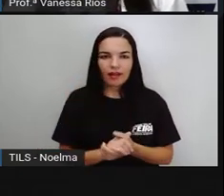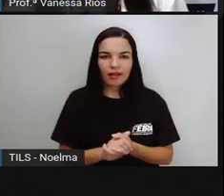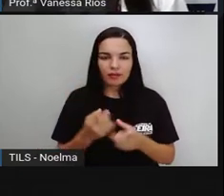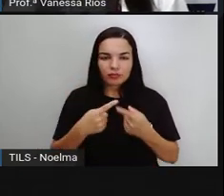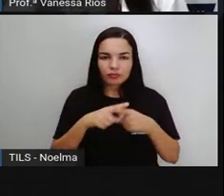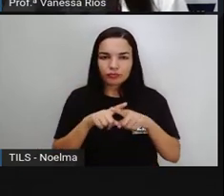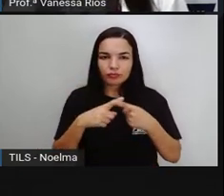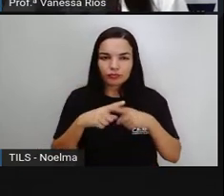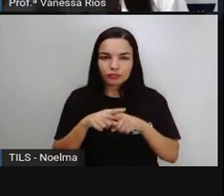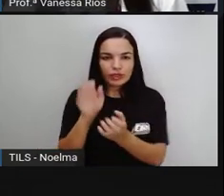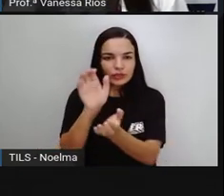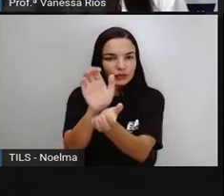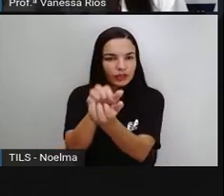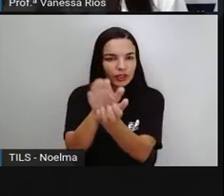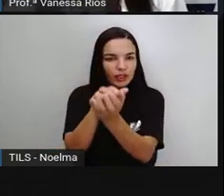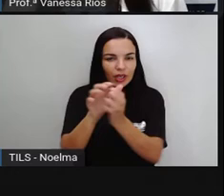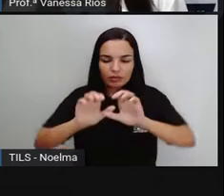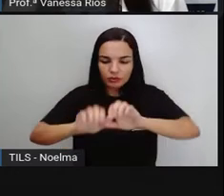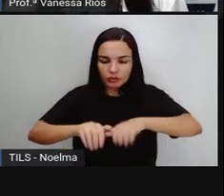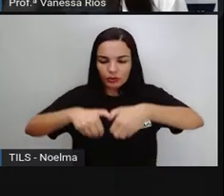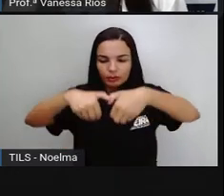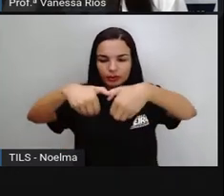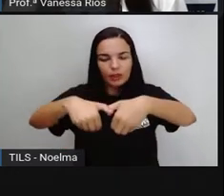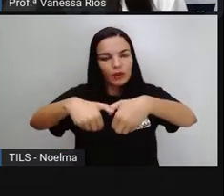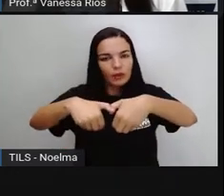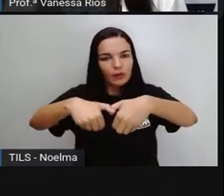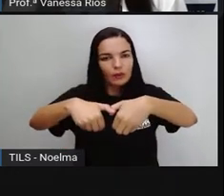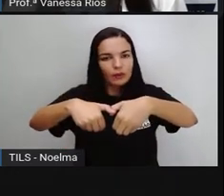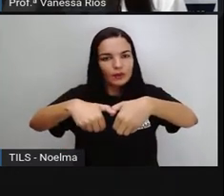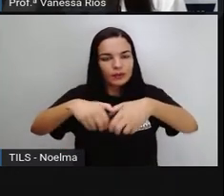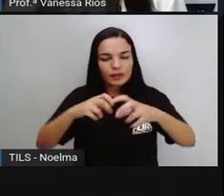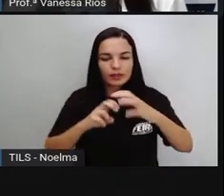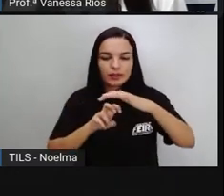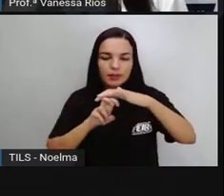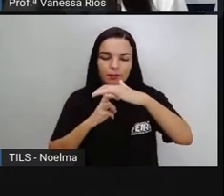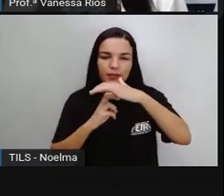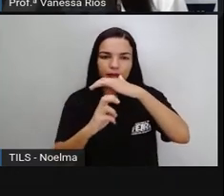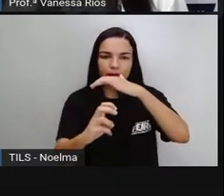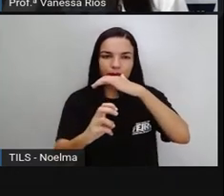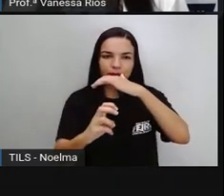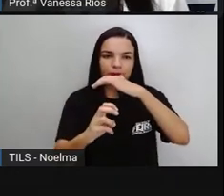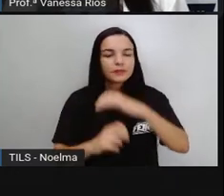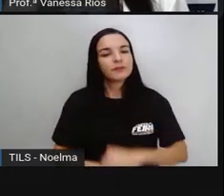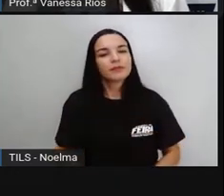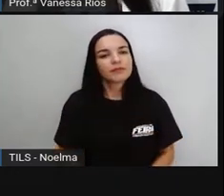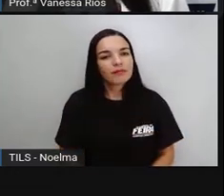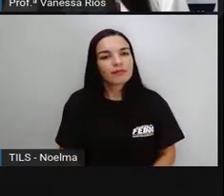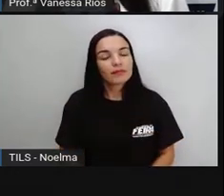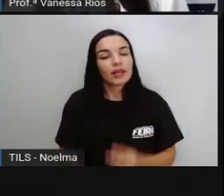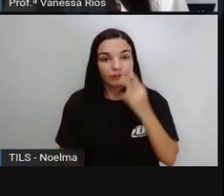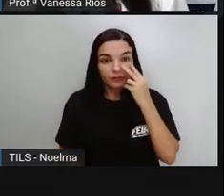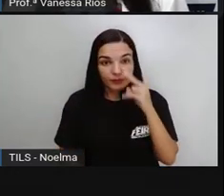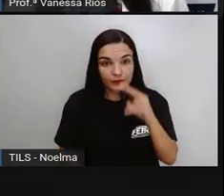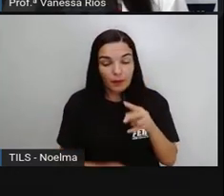crochê, jacarés, dominó, cipós, metrô. Então a gente já percebe aí que são